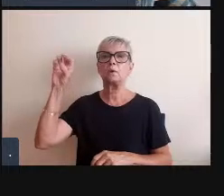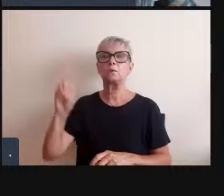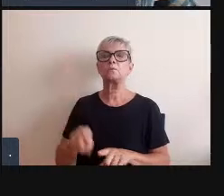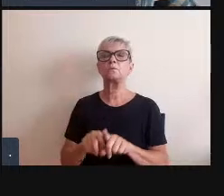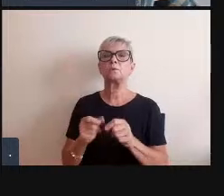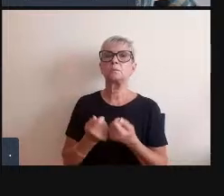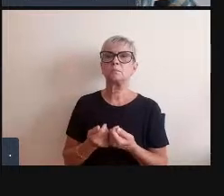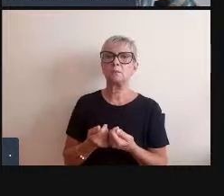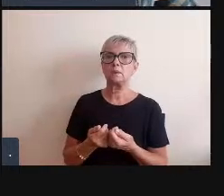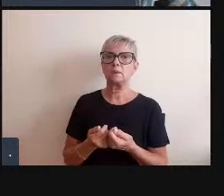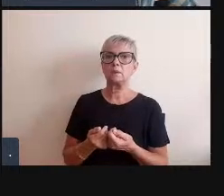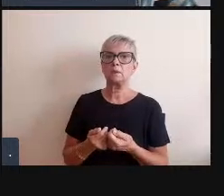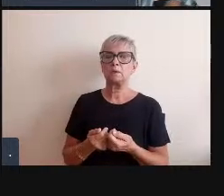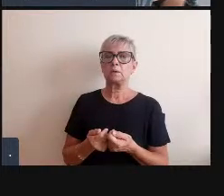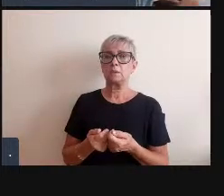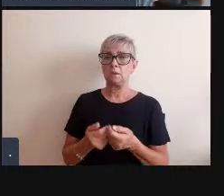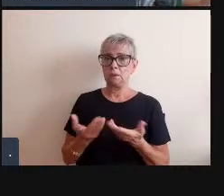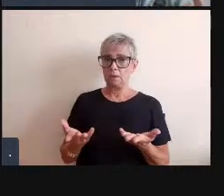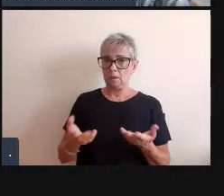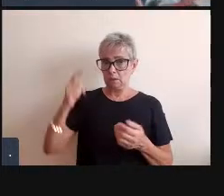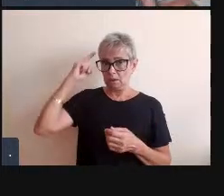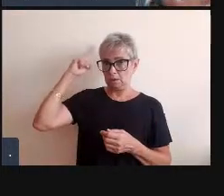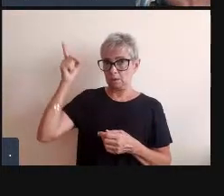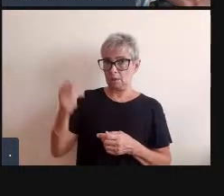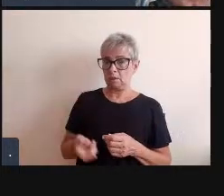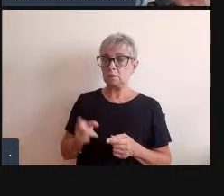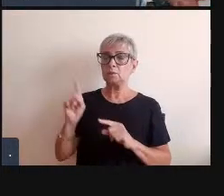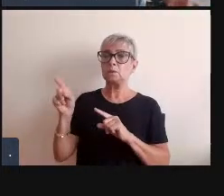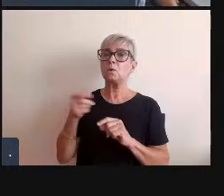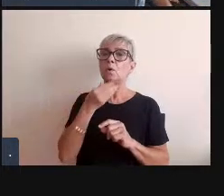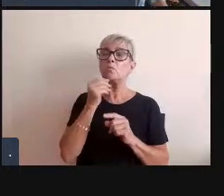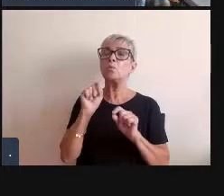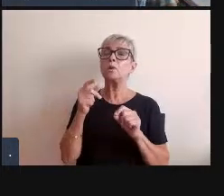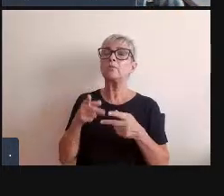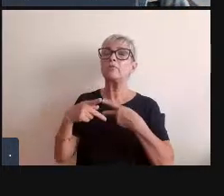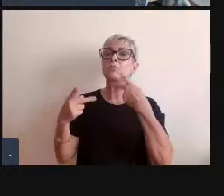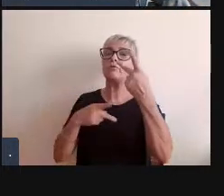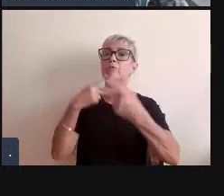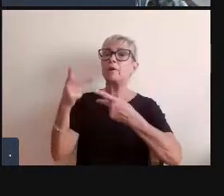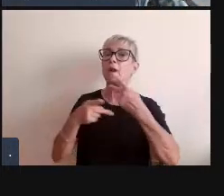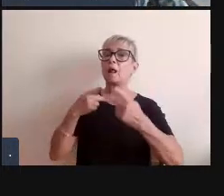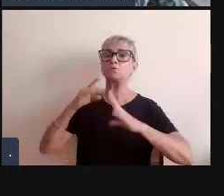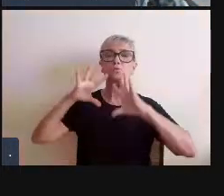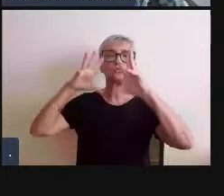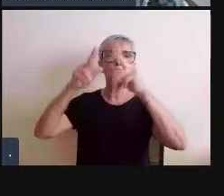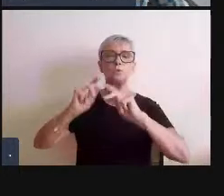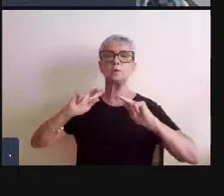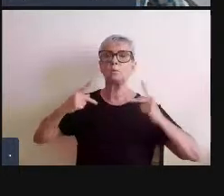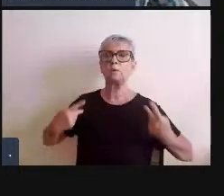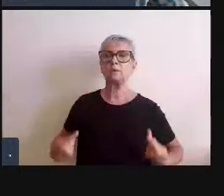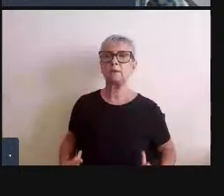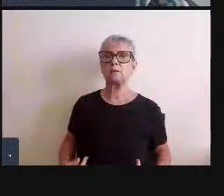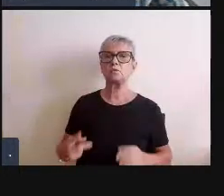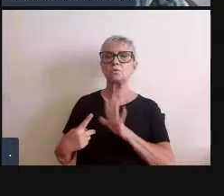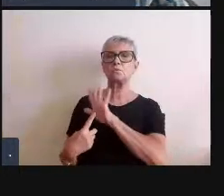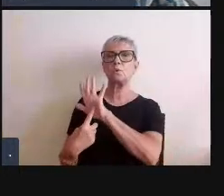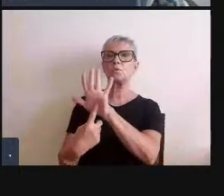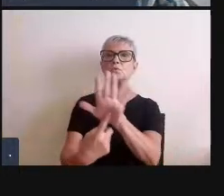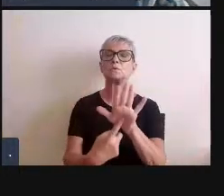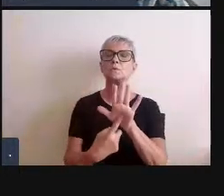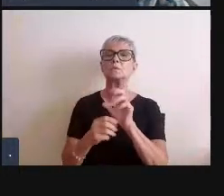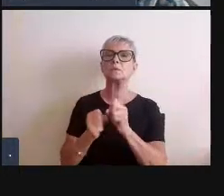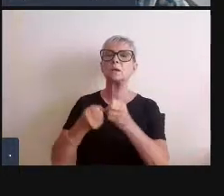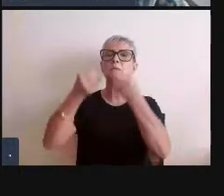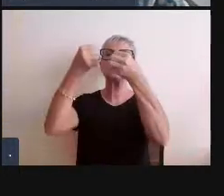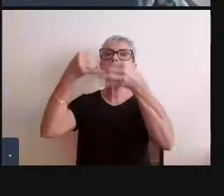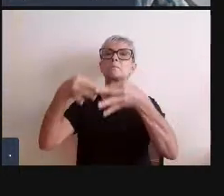e a ideia dele era falar de toda a humanidade de mostrar de explicar o homem ao